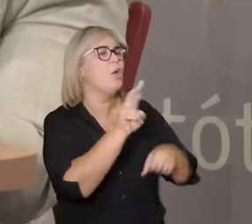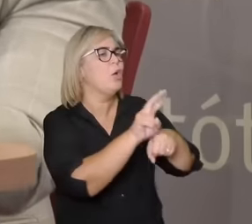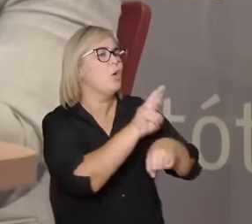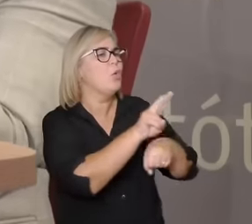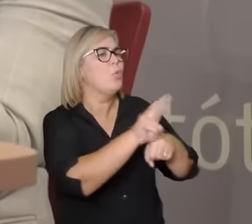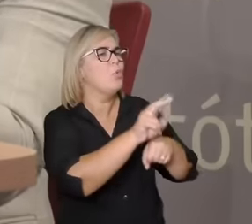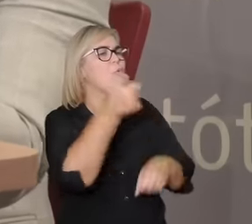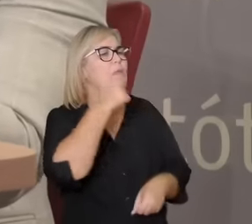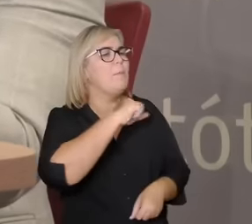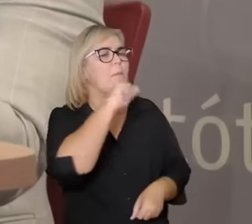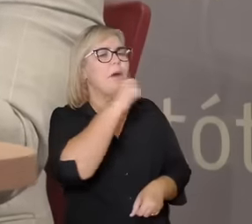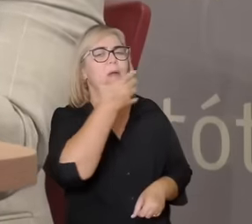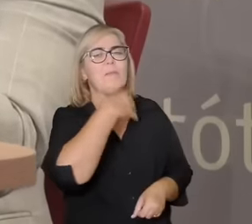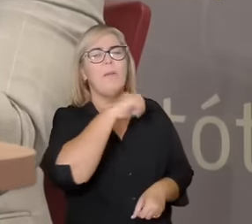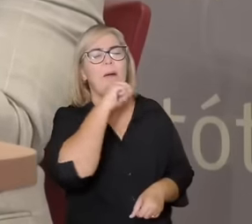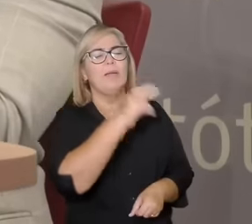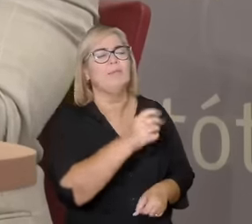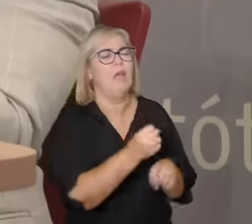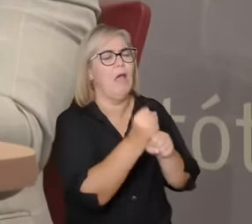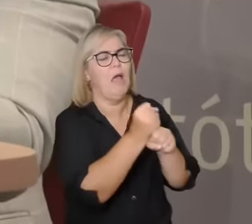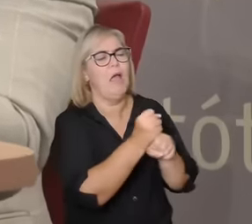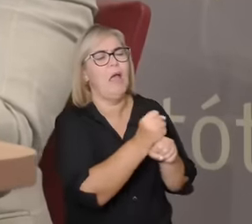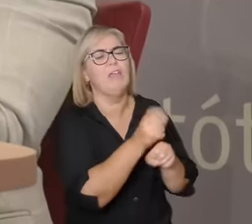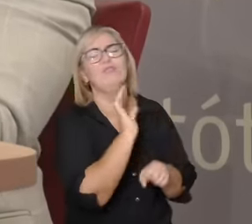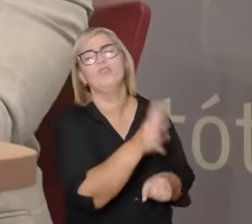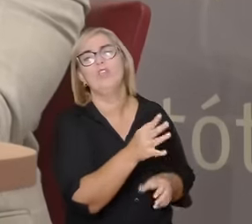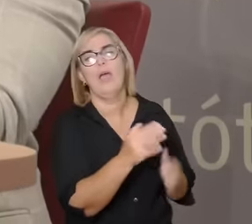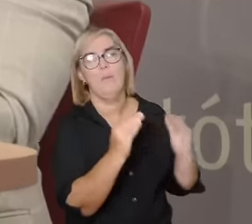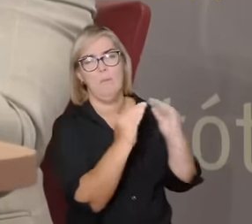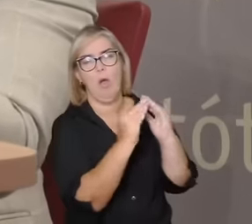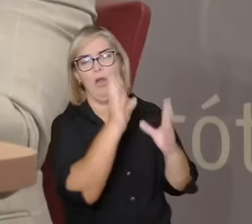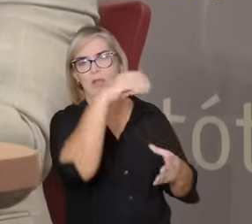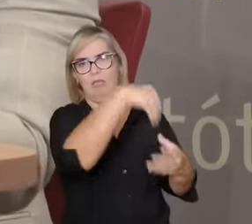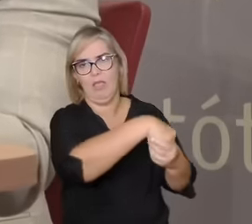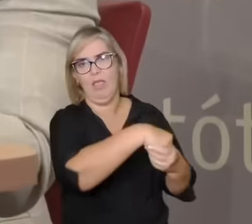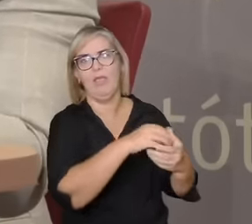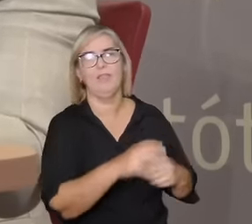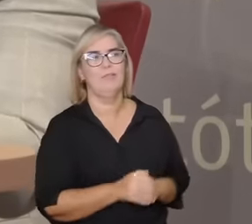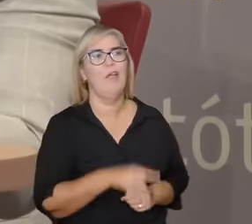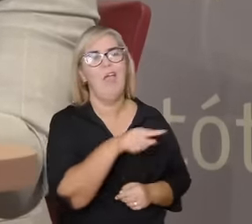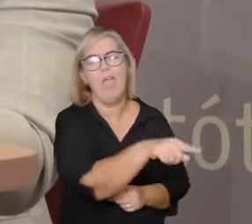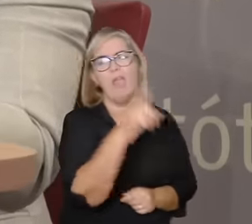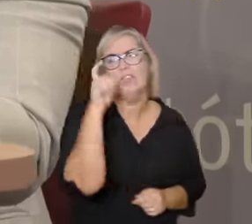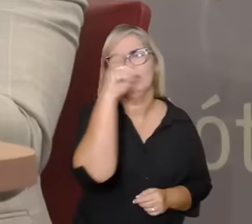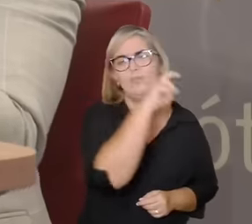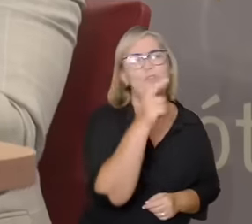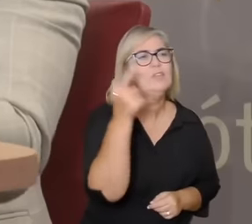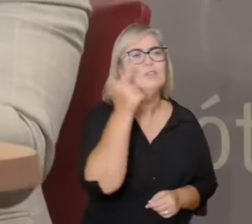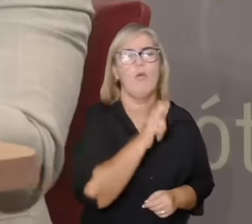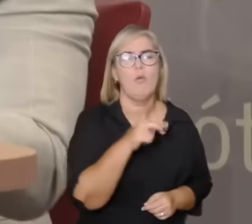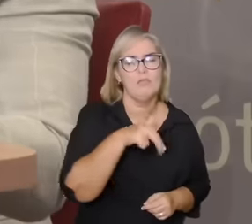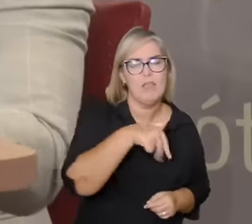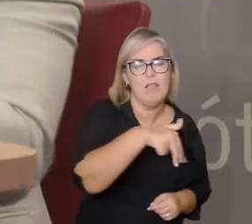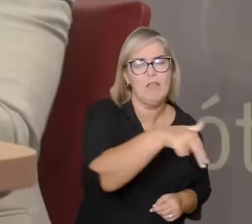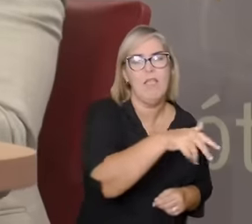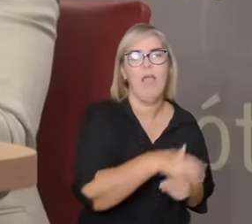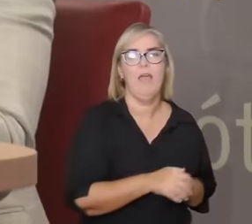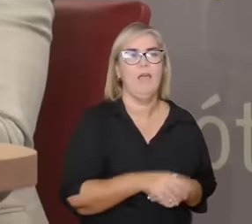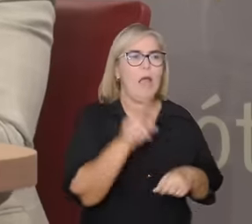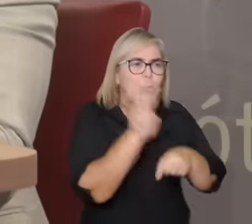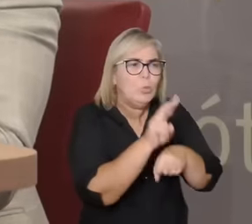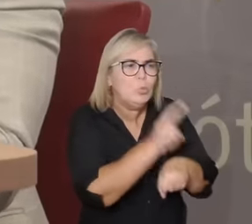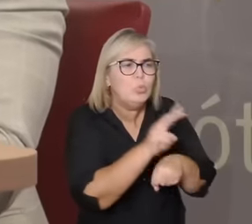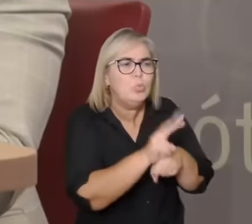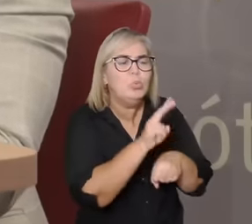cuida desde que ela tem não sei que ela mora com o pai que tem dificuldade de locomoção e ajudar aquele pai é algo que dá muito